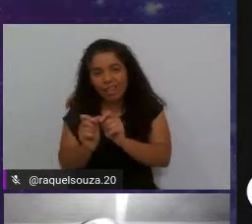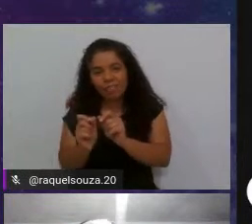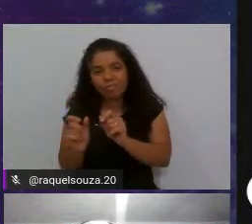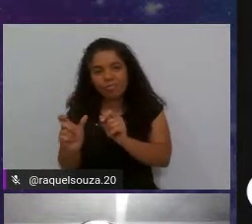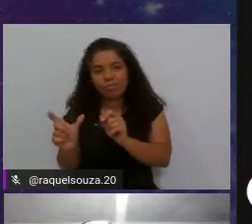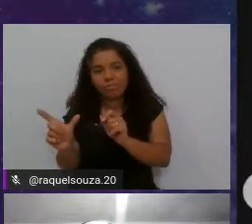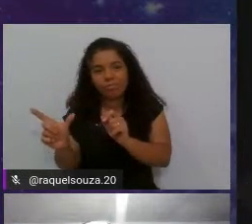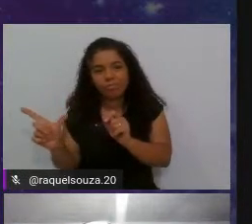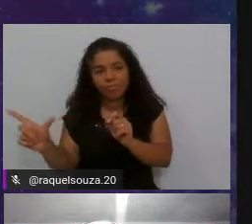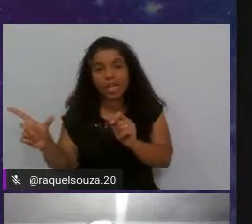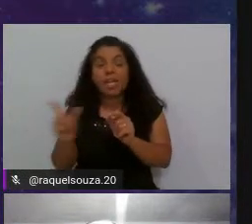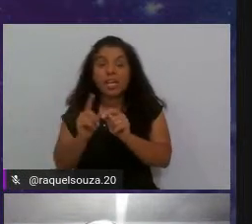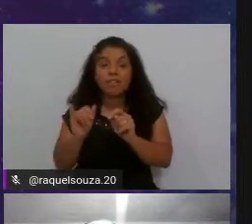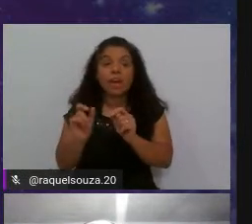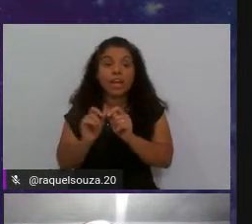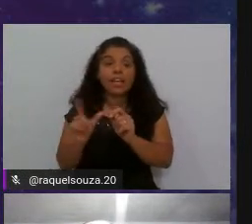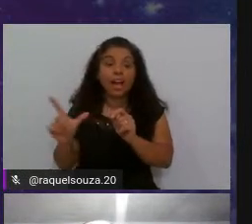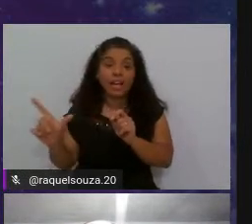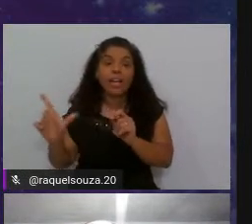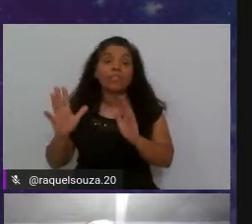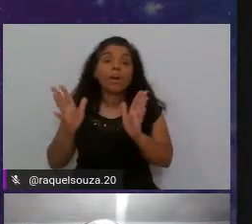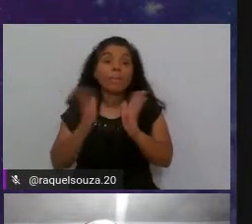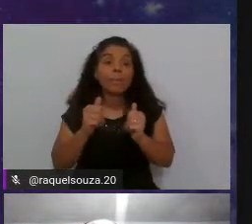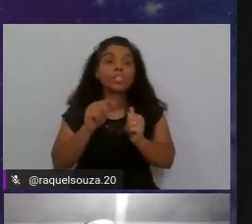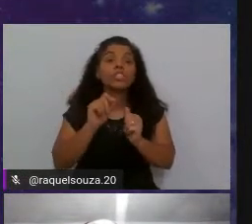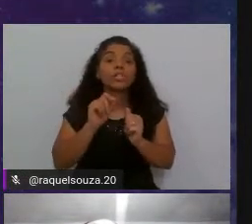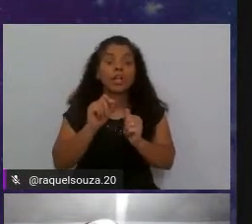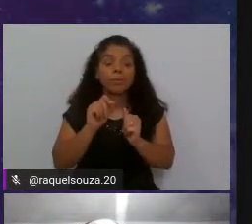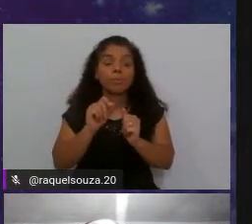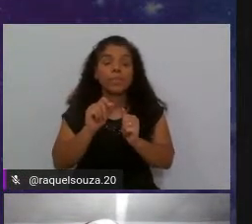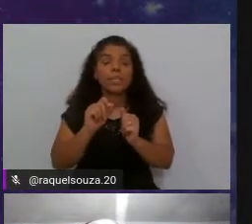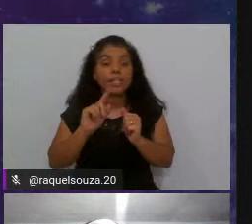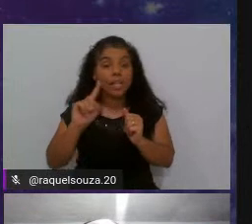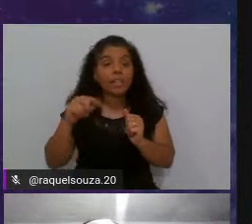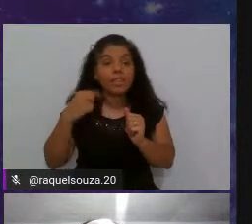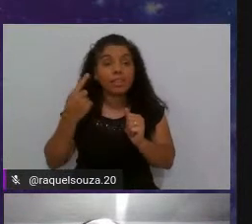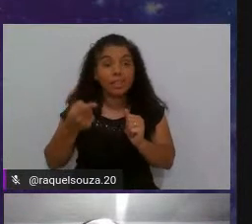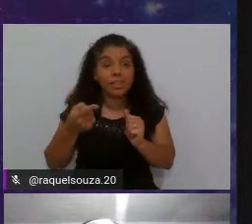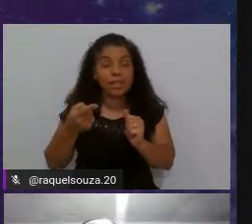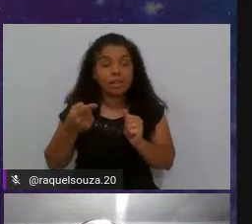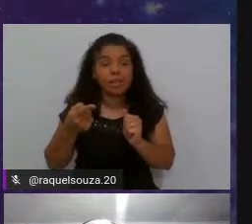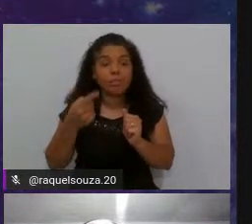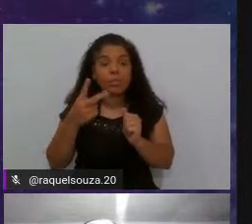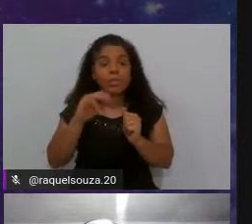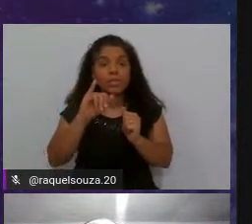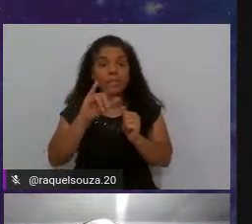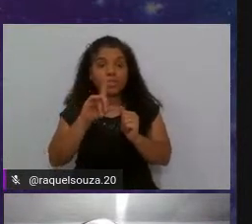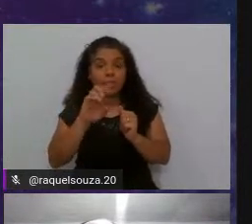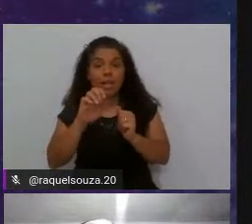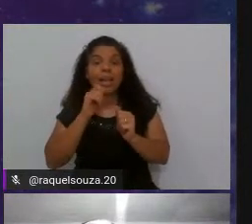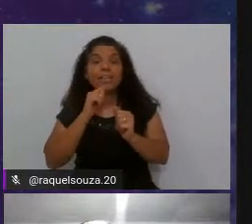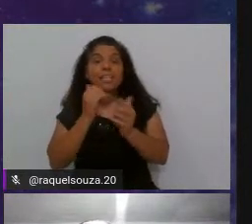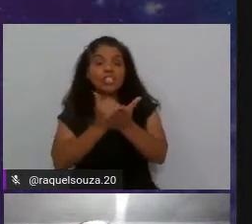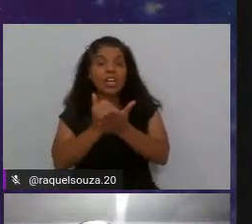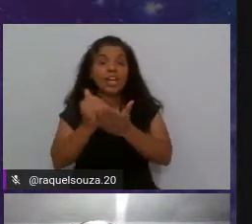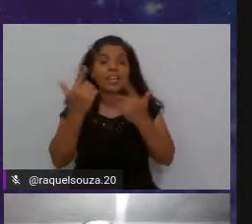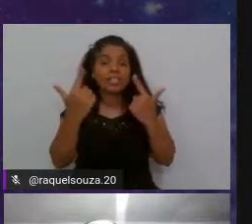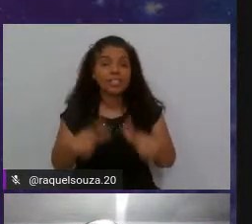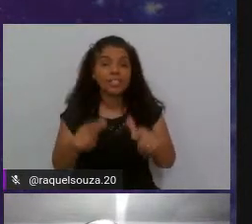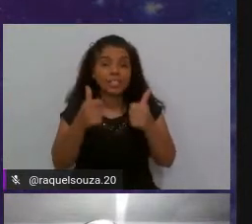ele vai carregar e vai pedir para que depois a sua ideia seja reiniciada